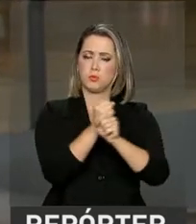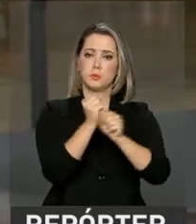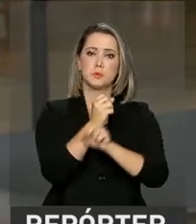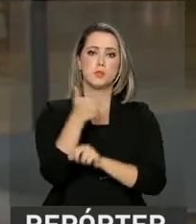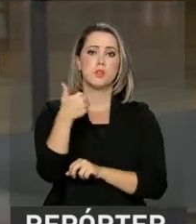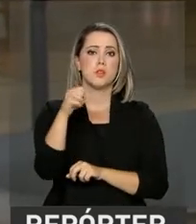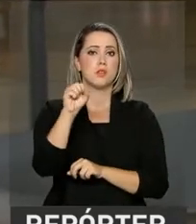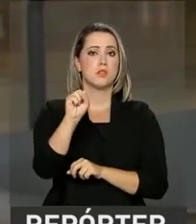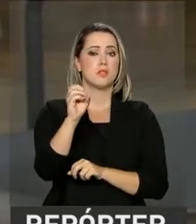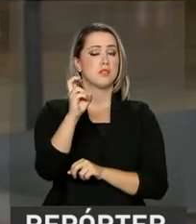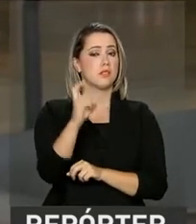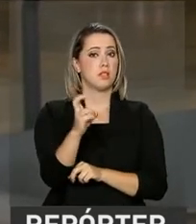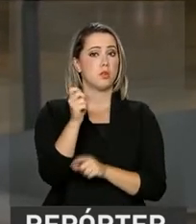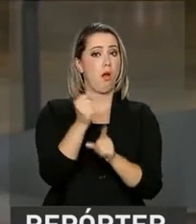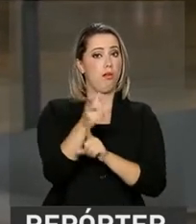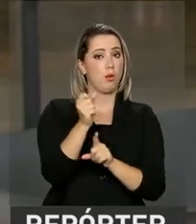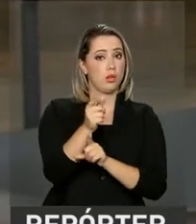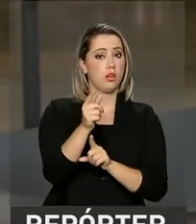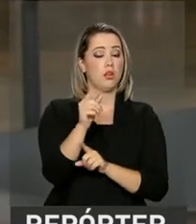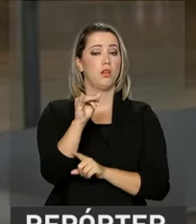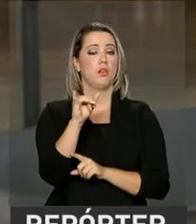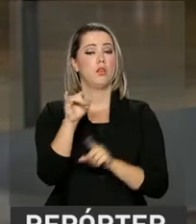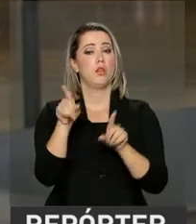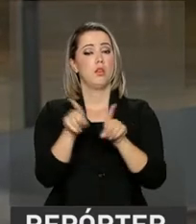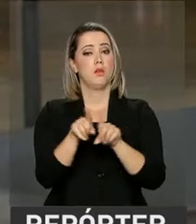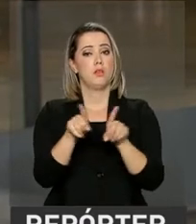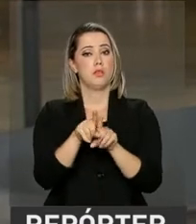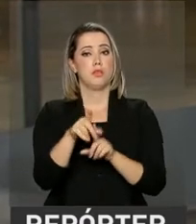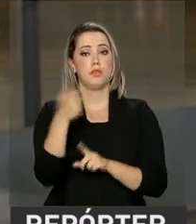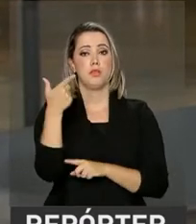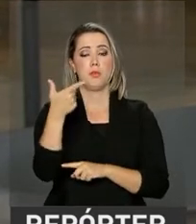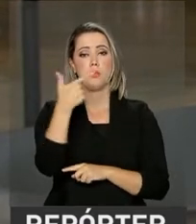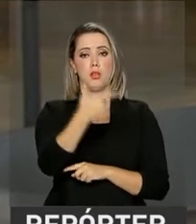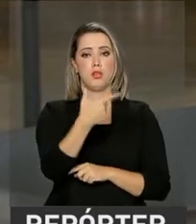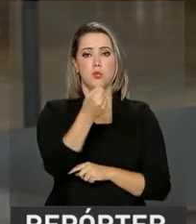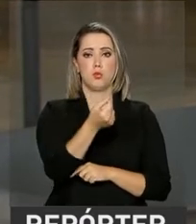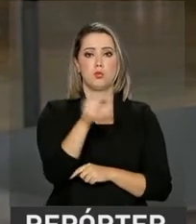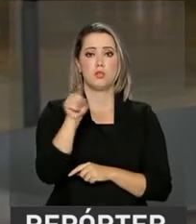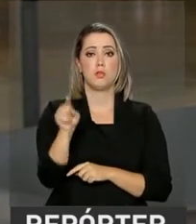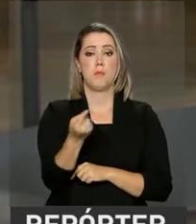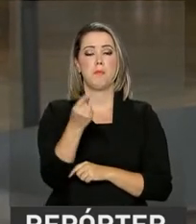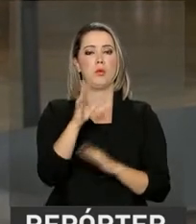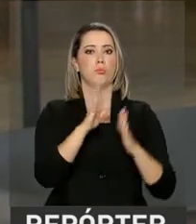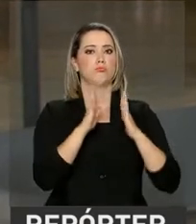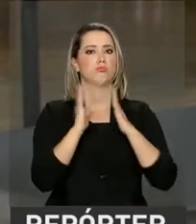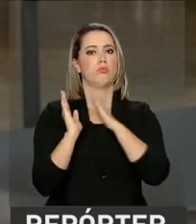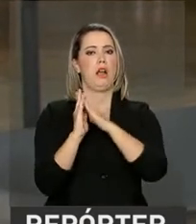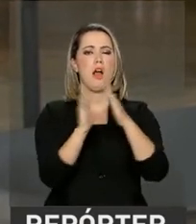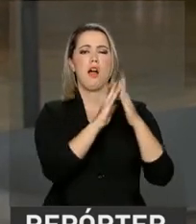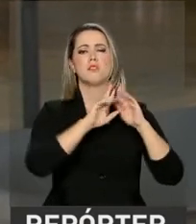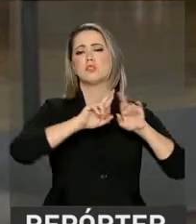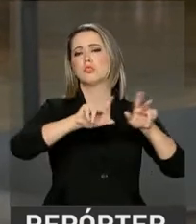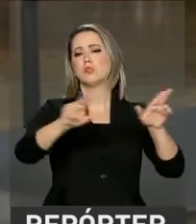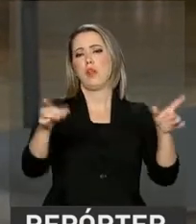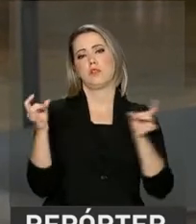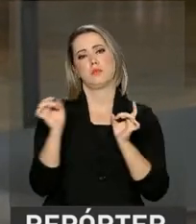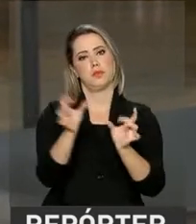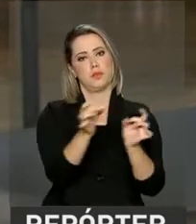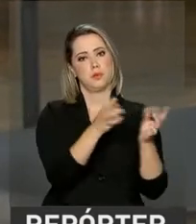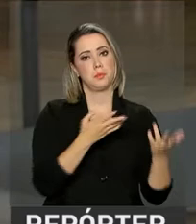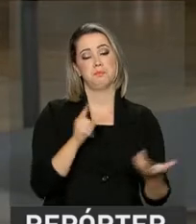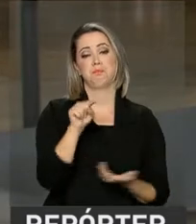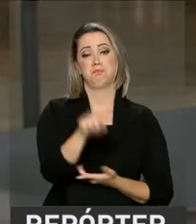185 imobiliárias e também 228 mil imóveis estão sendo ofertados.